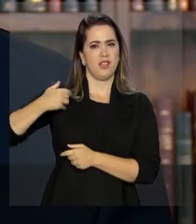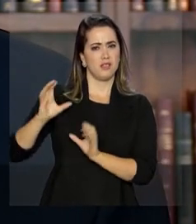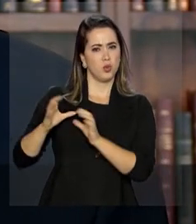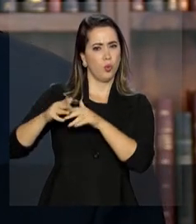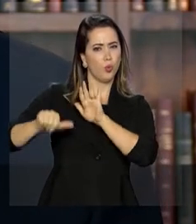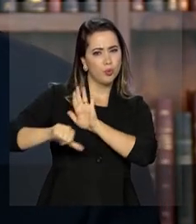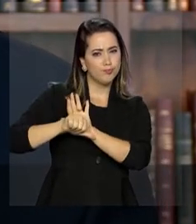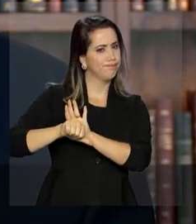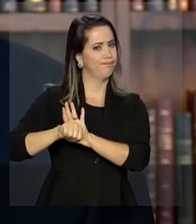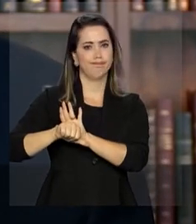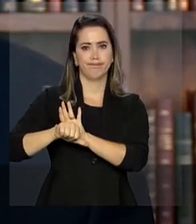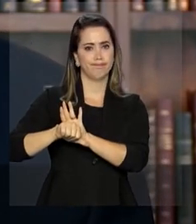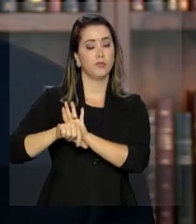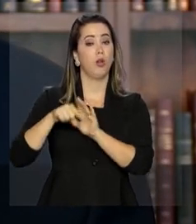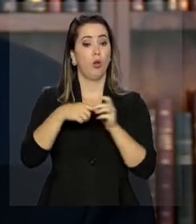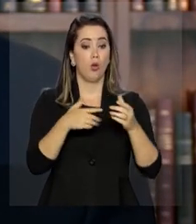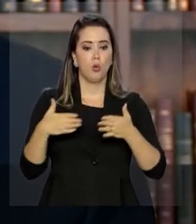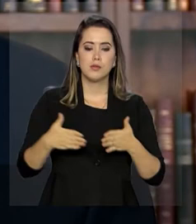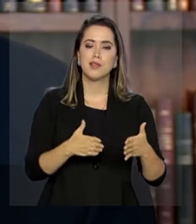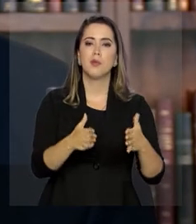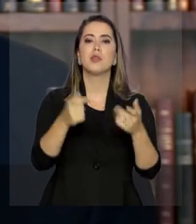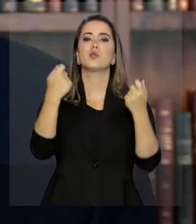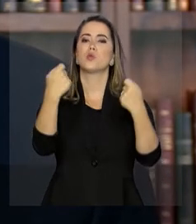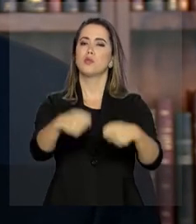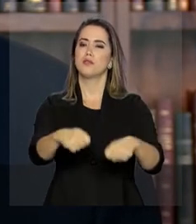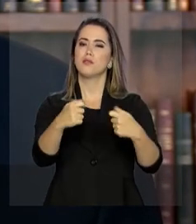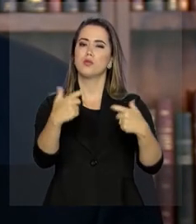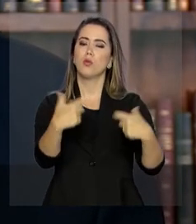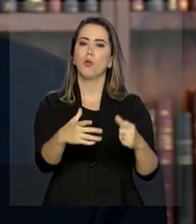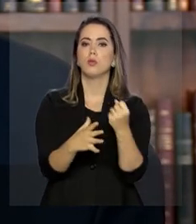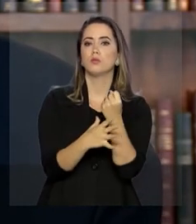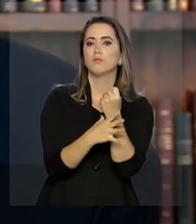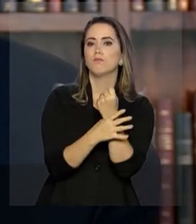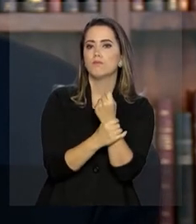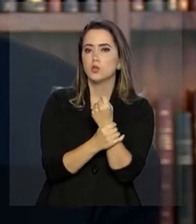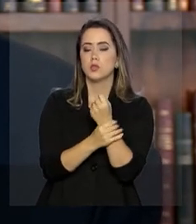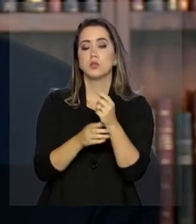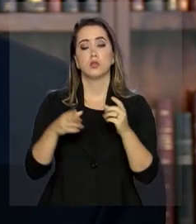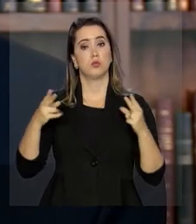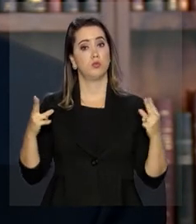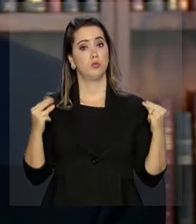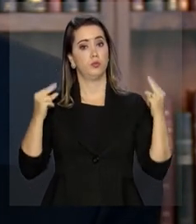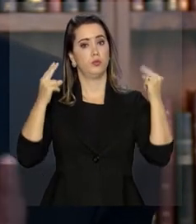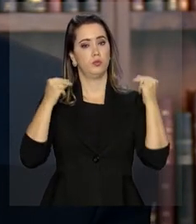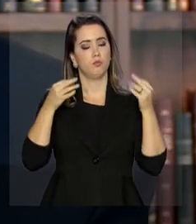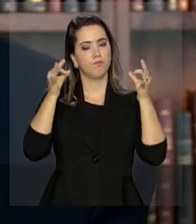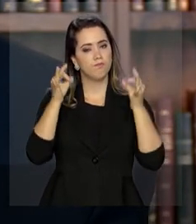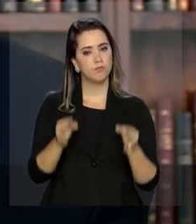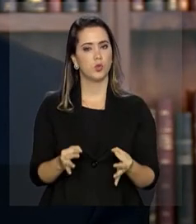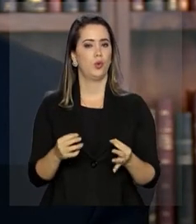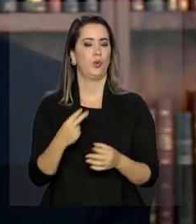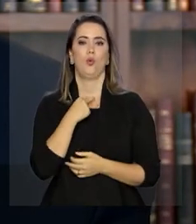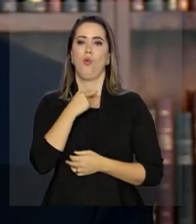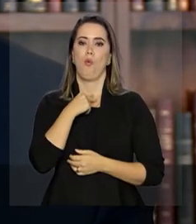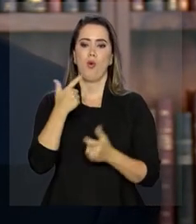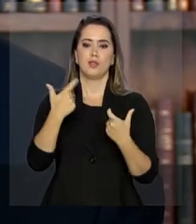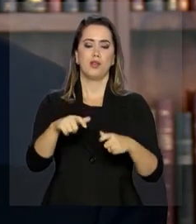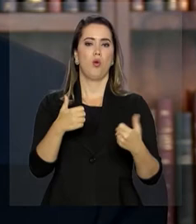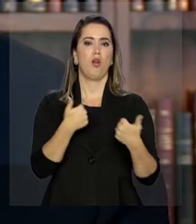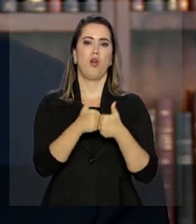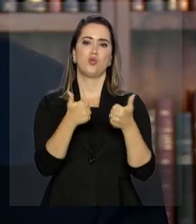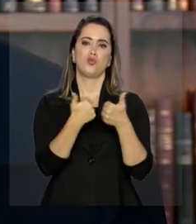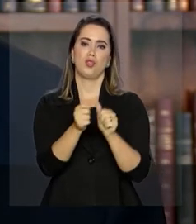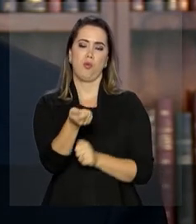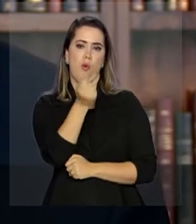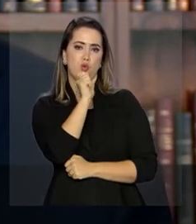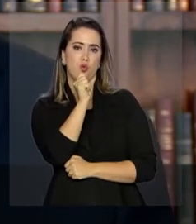organizado. Nossas estradas devem ser rotas seguras para motoristas honestos, não via de transporte,